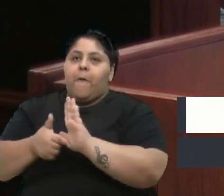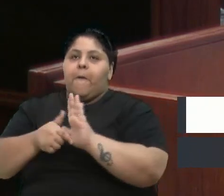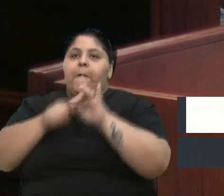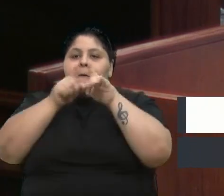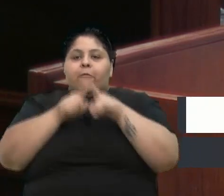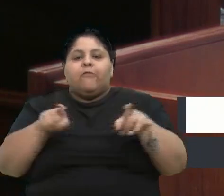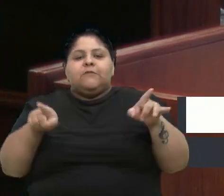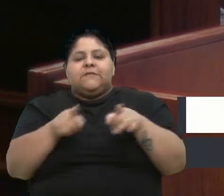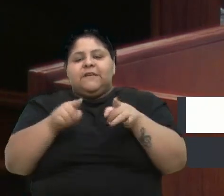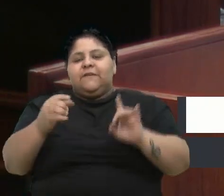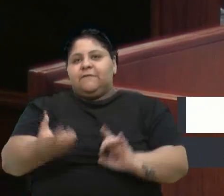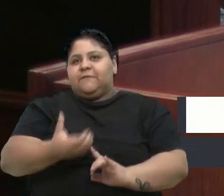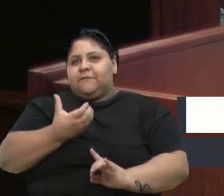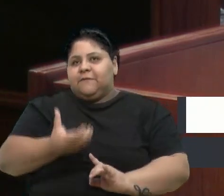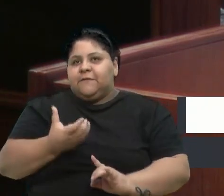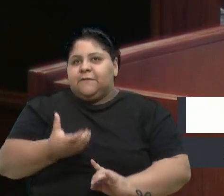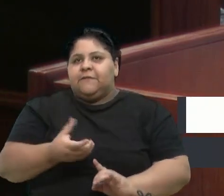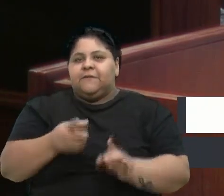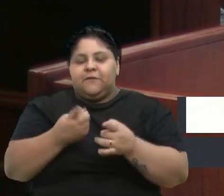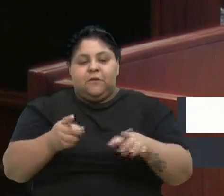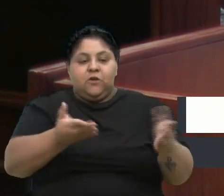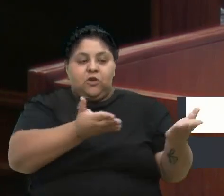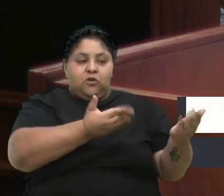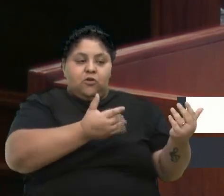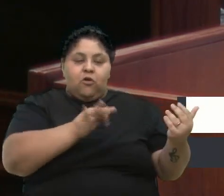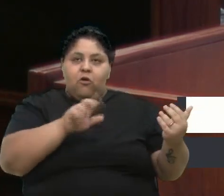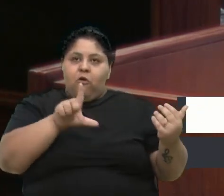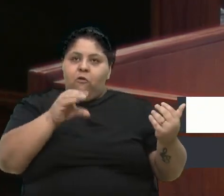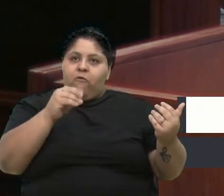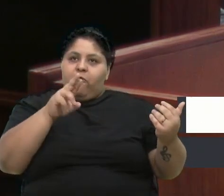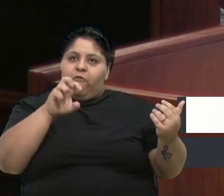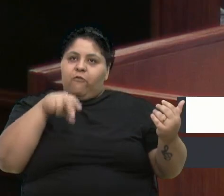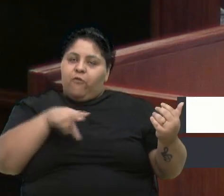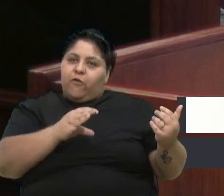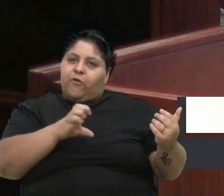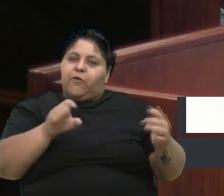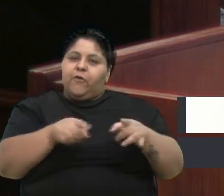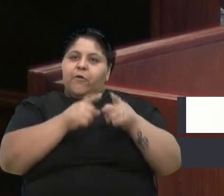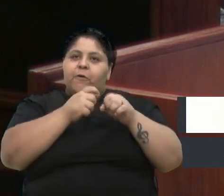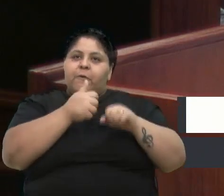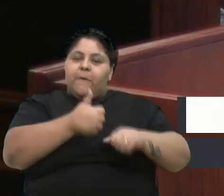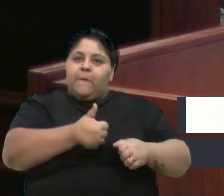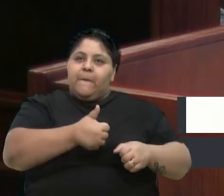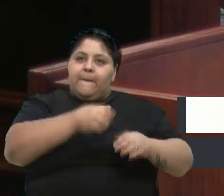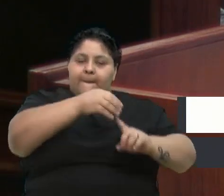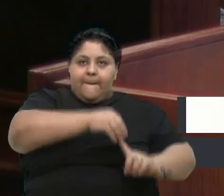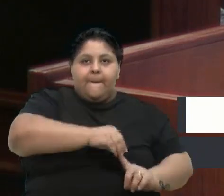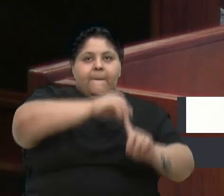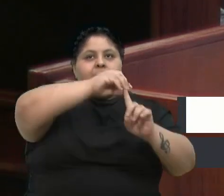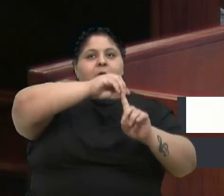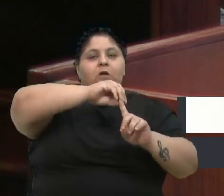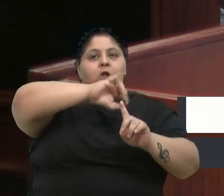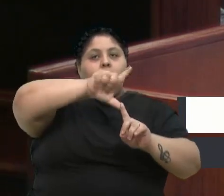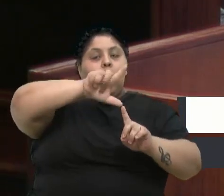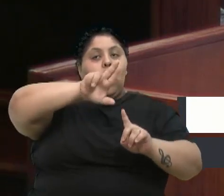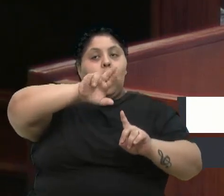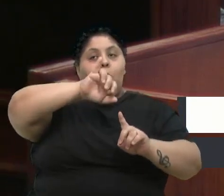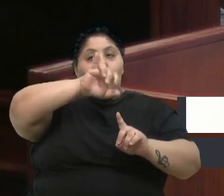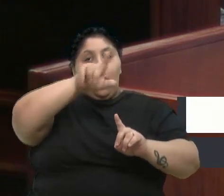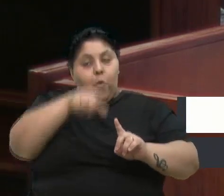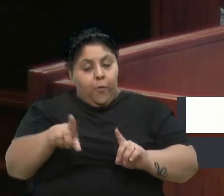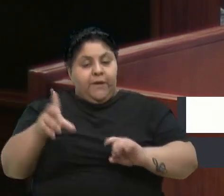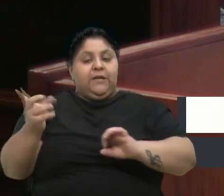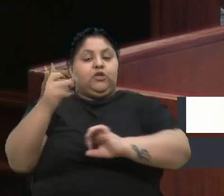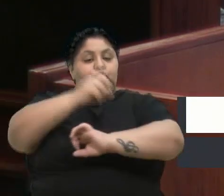natalinos, com a Orquestra Jovem Florescer, regida pelo maestro Luiz Carlos N. Júnior. O Dia